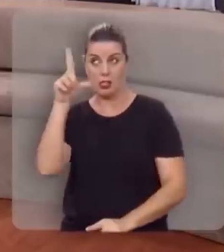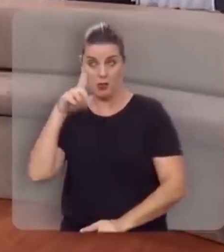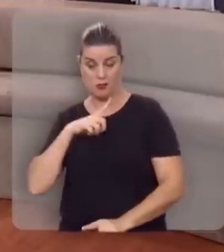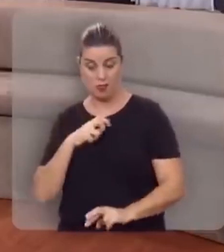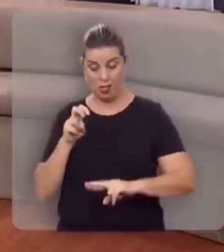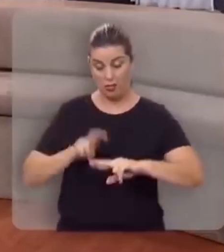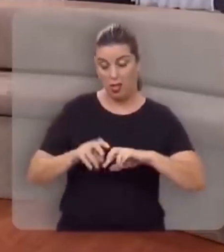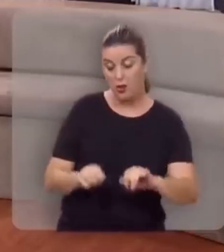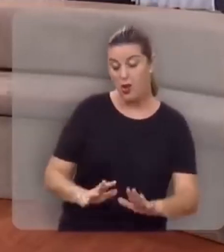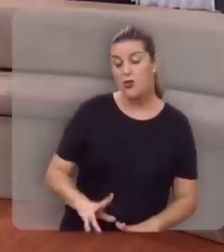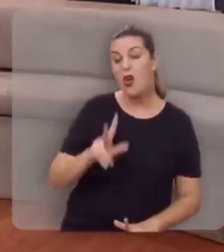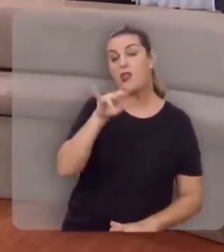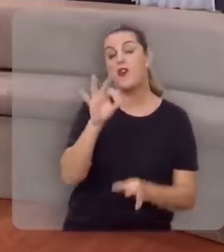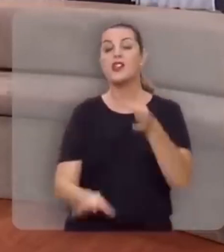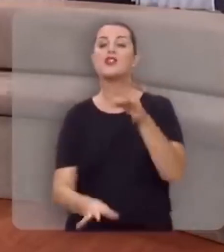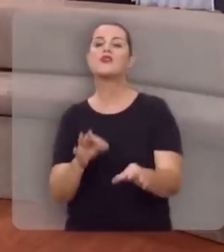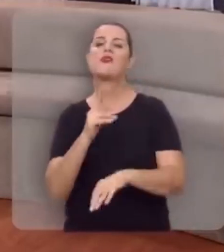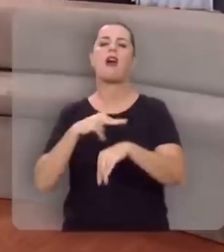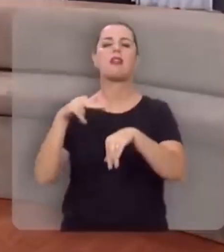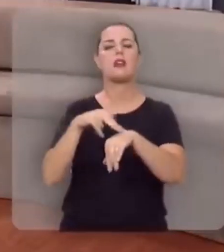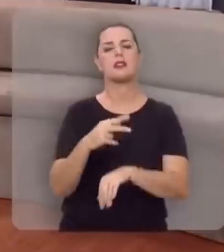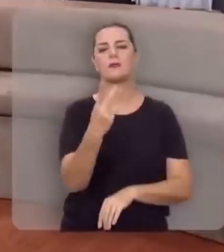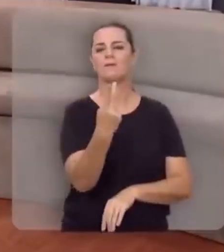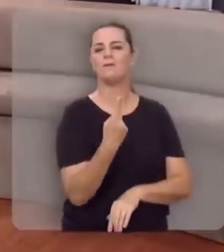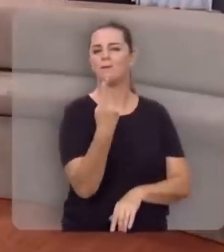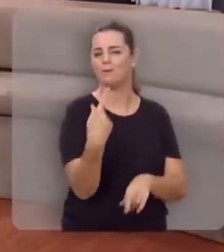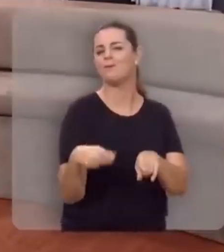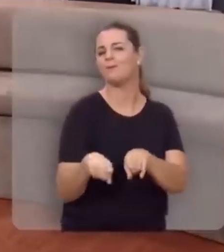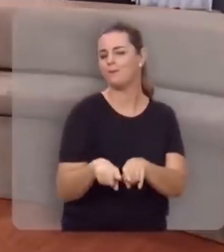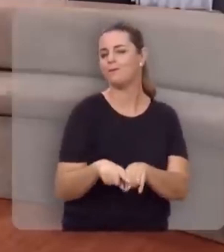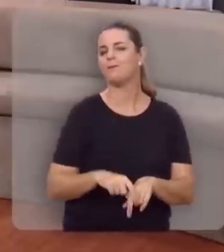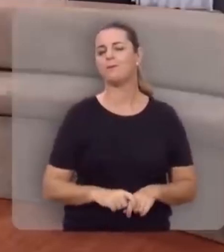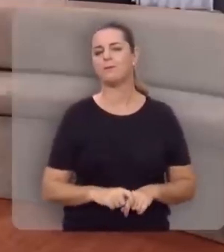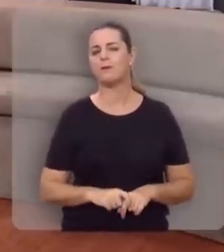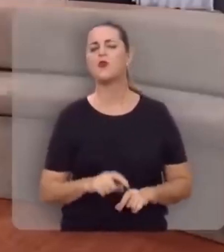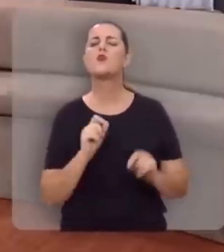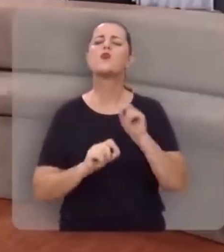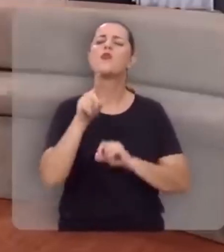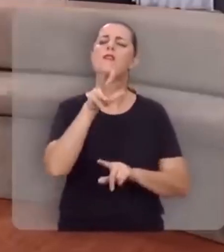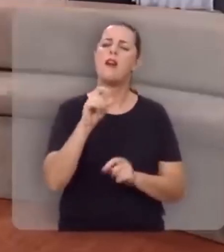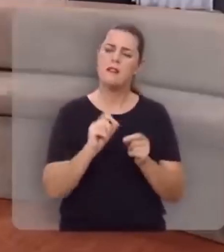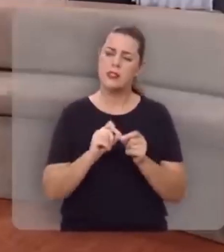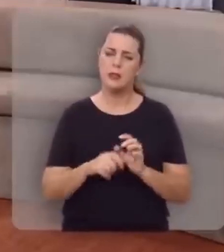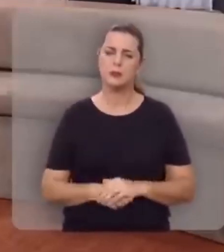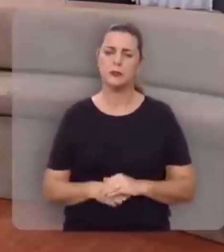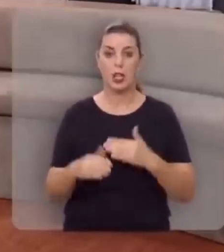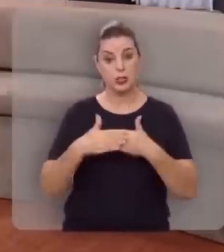julgar as nações, a você, e a mim, o que você vai fazer,